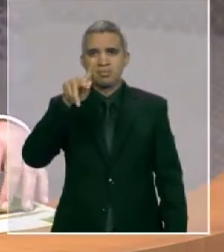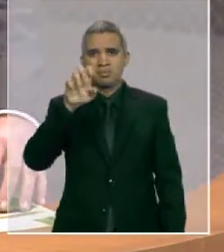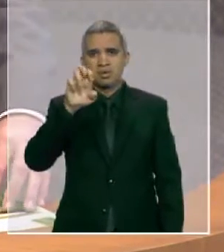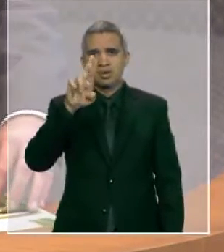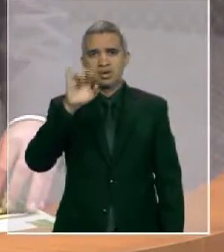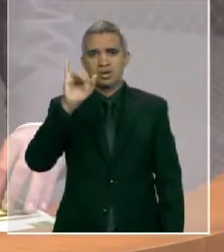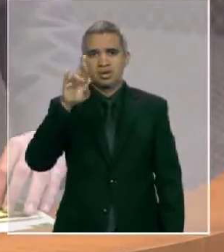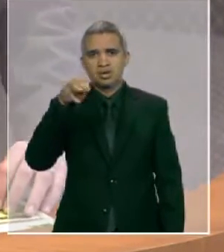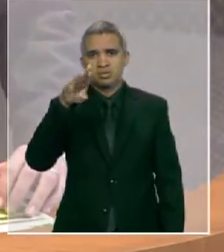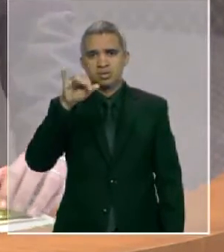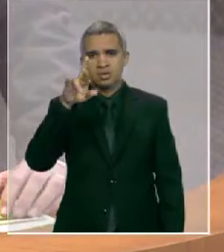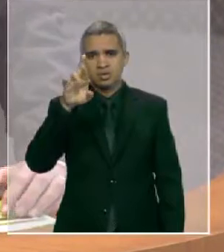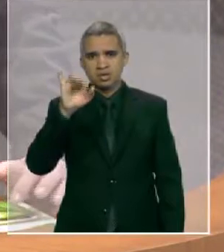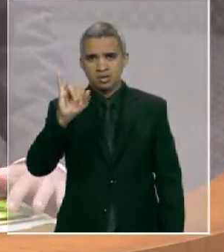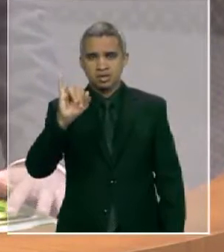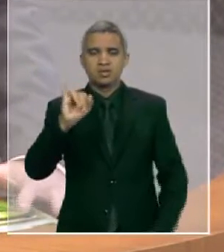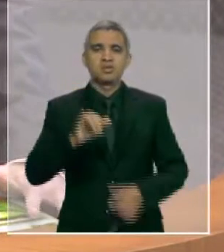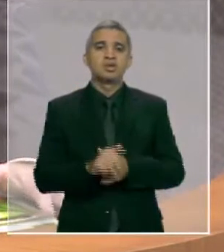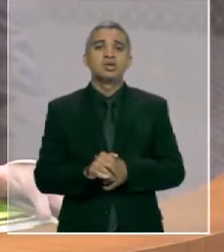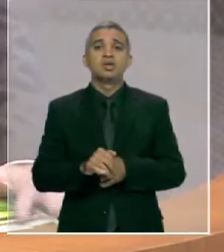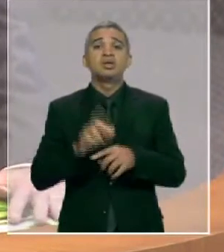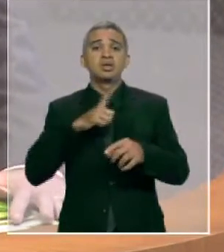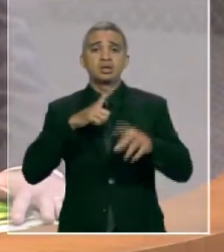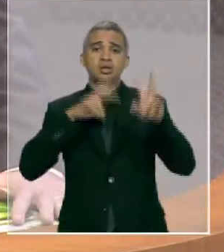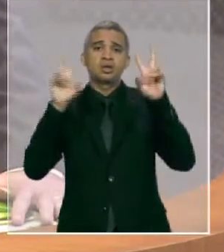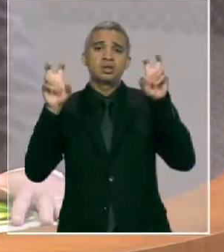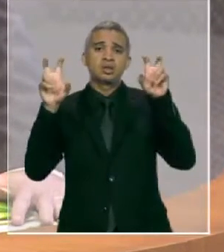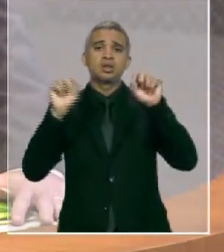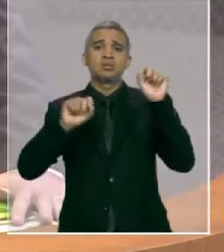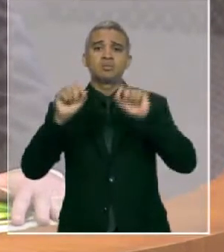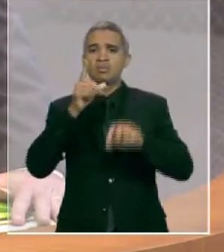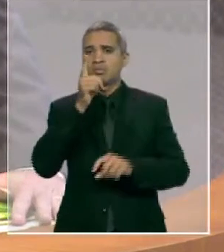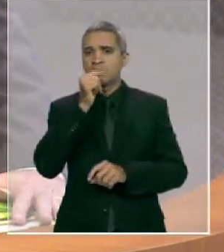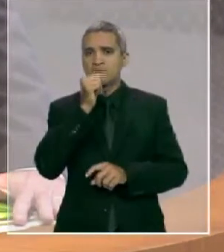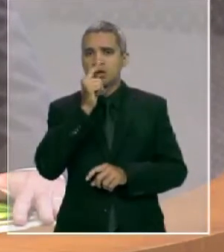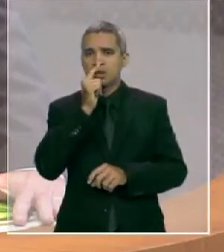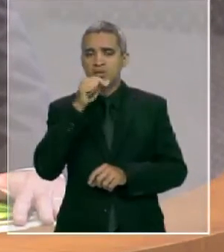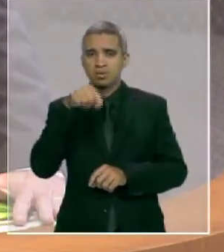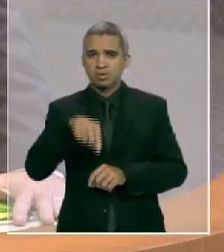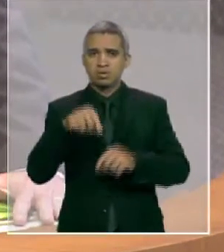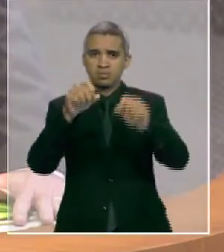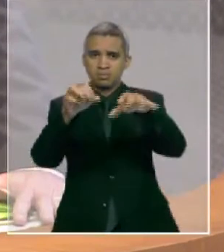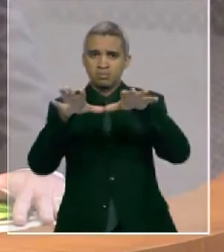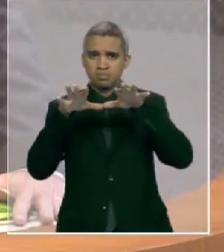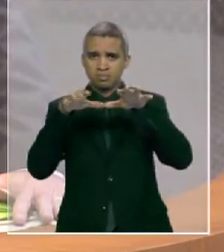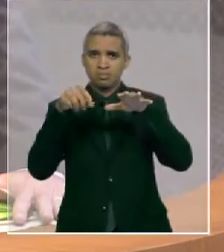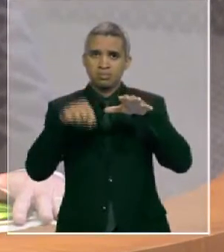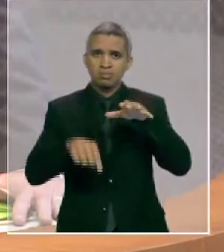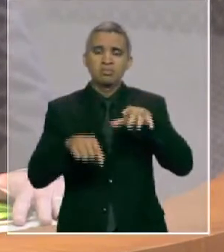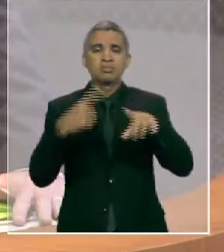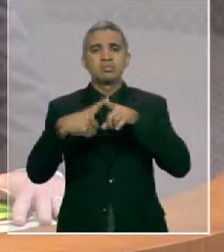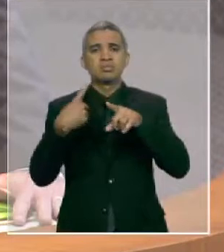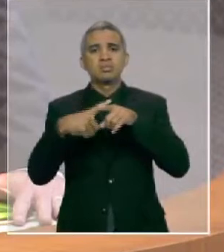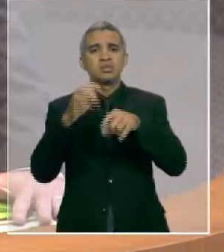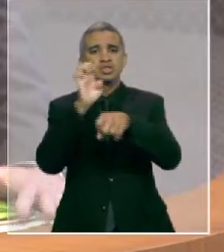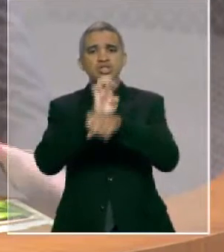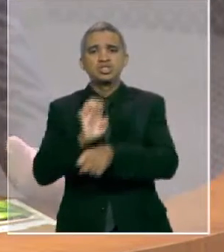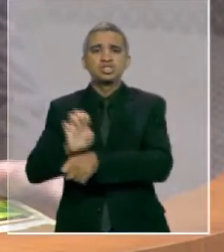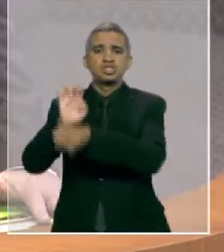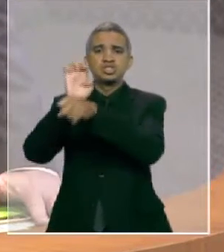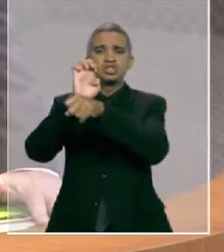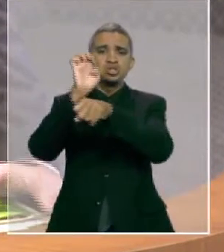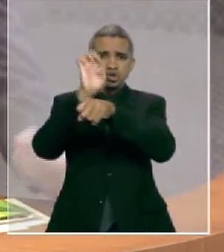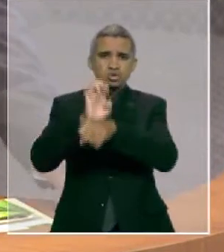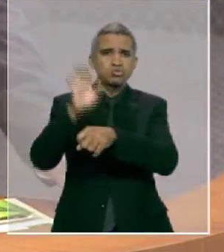eu trago esse tema na questão da água aqui para essa plenária porque ela aflige todo o estado do Maranhão. O sul do